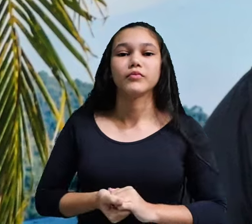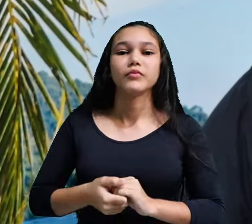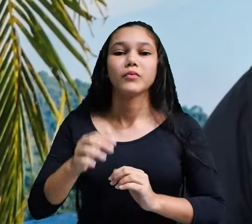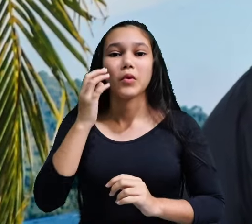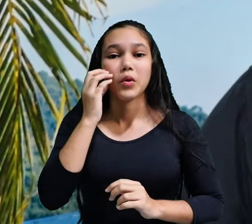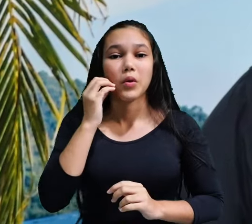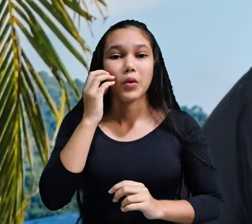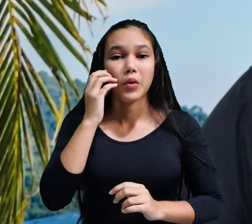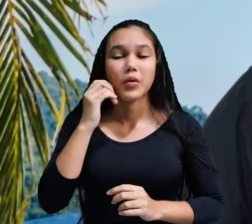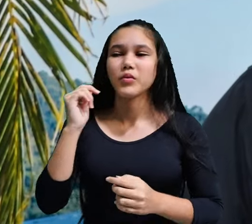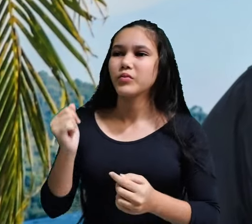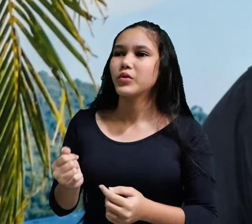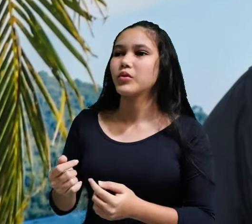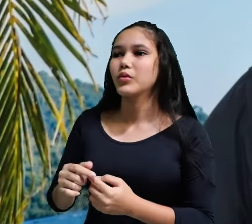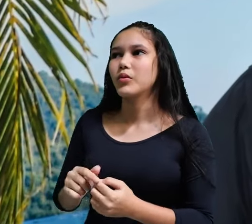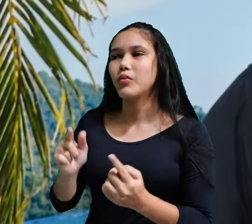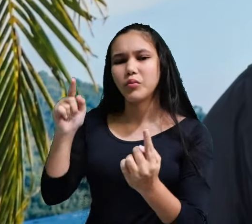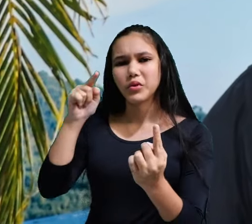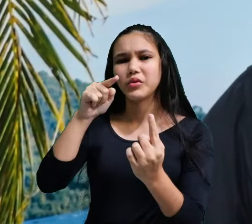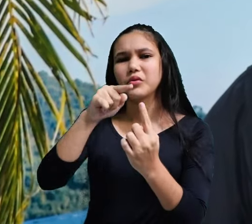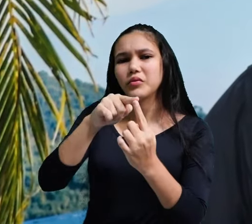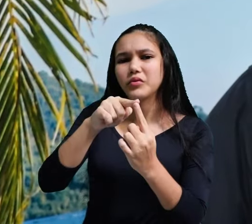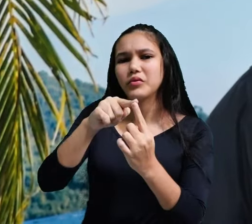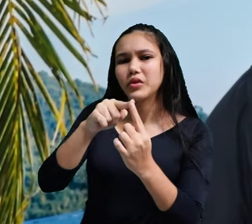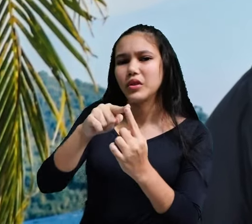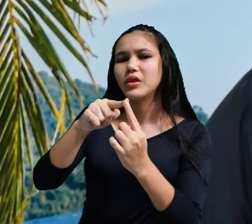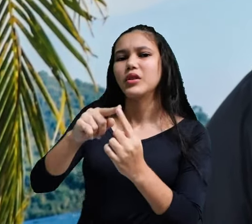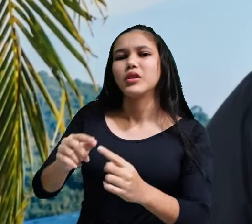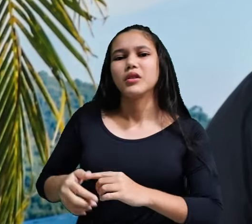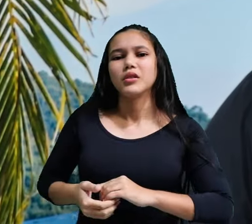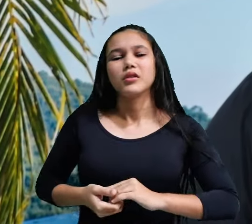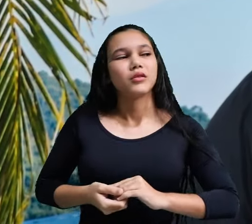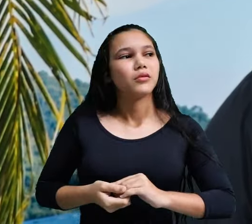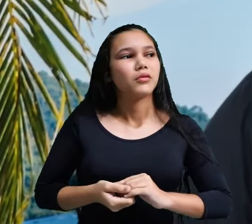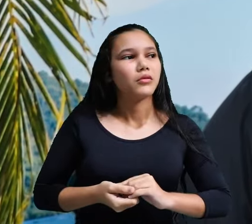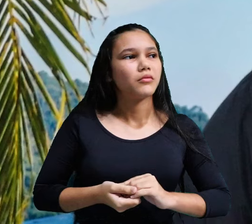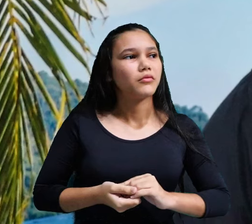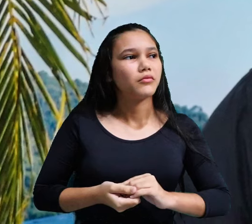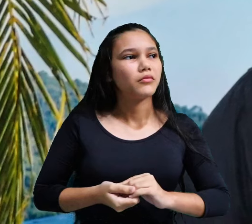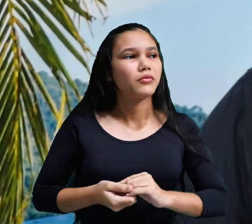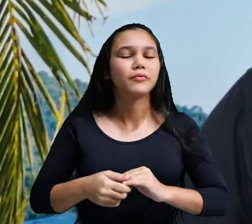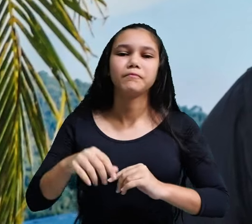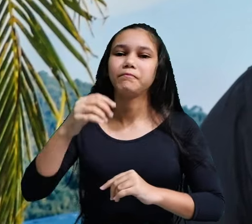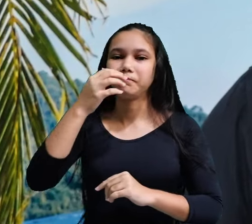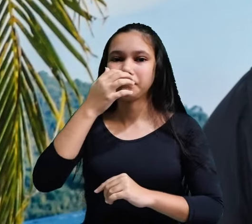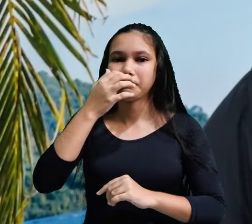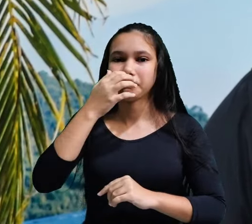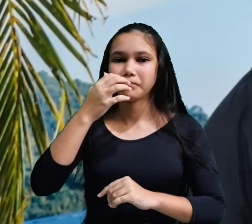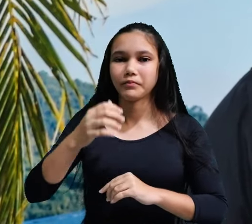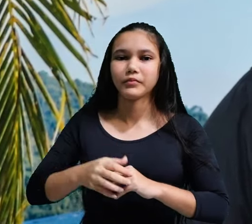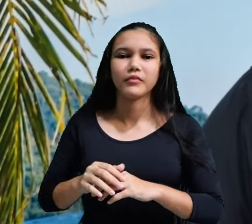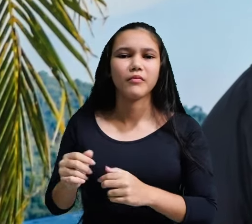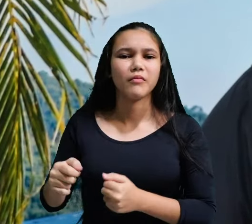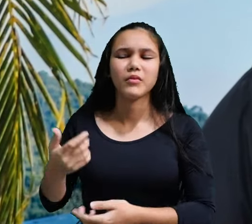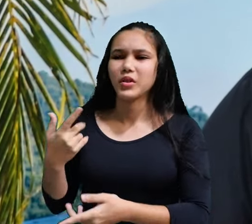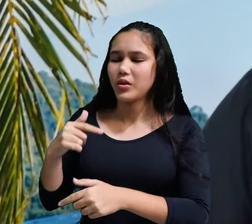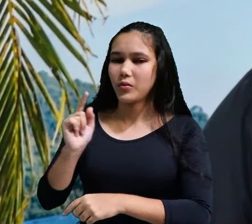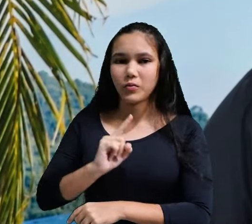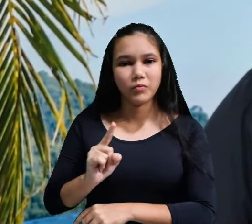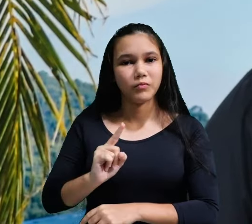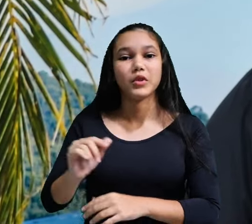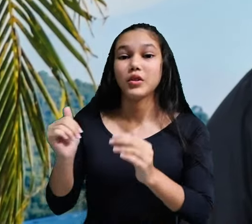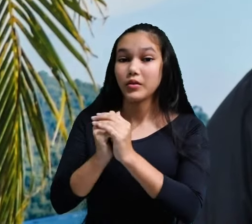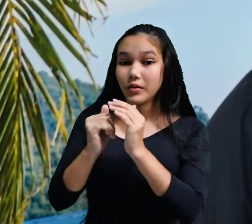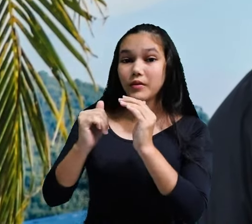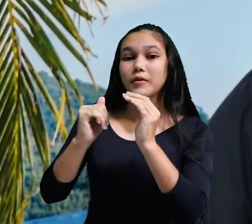estimulá-lo a cumprir seu dever, ou de exortá-lo como se estivesse relutante. Pelo contrário, eles